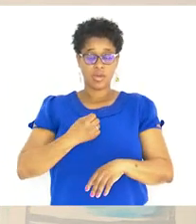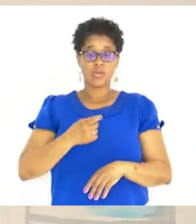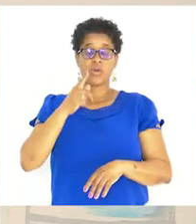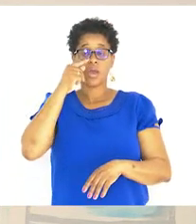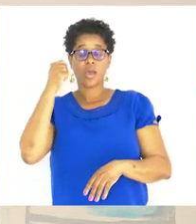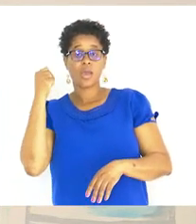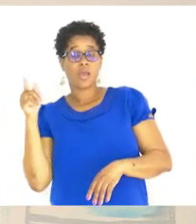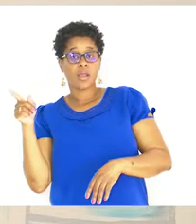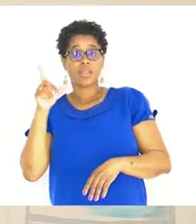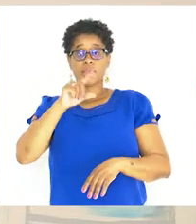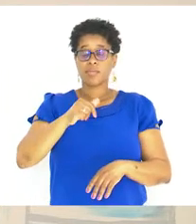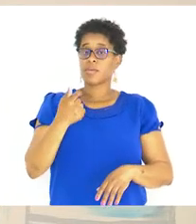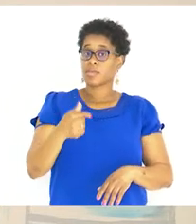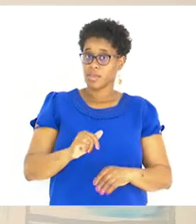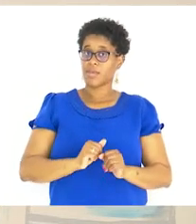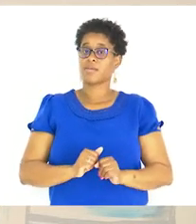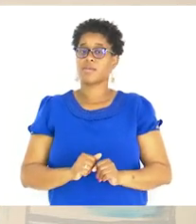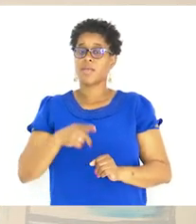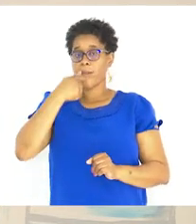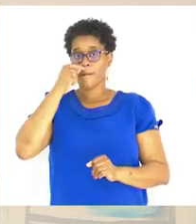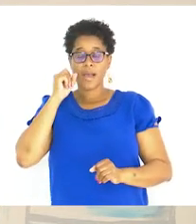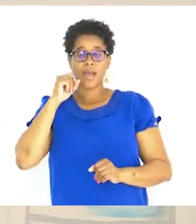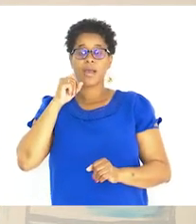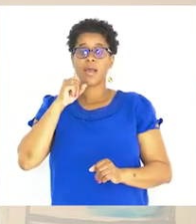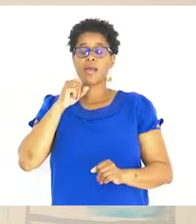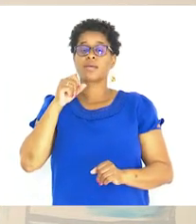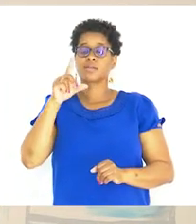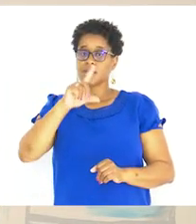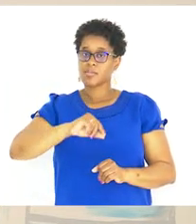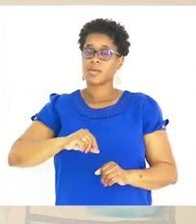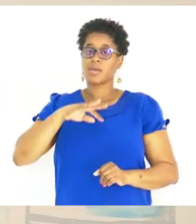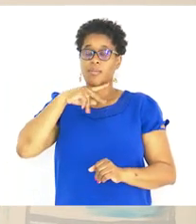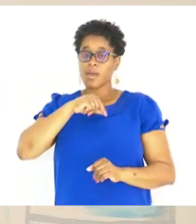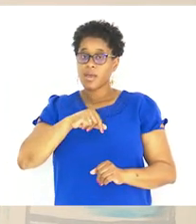também Têm os seus Pais Que são